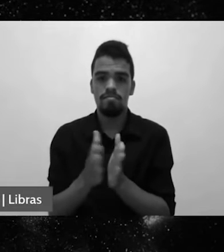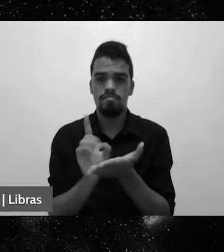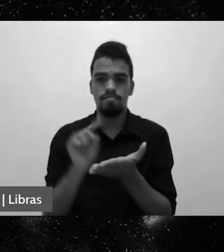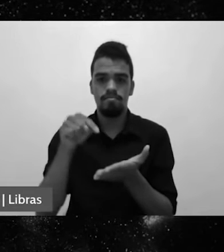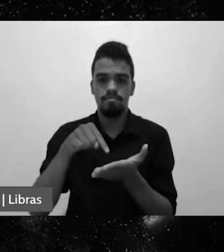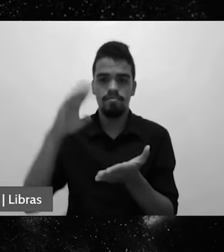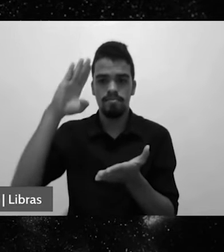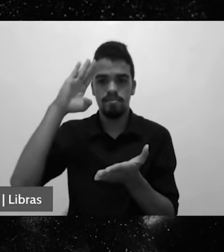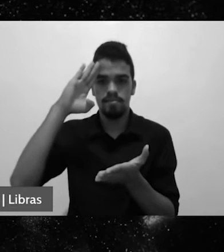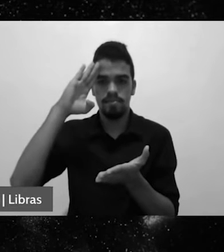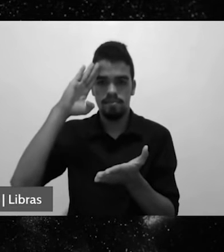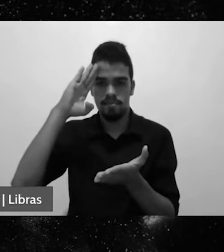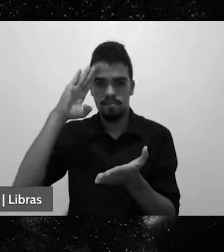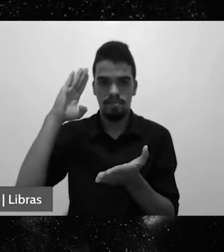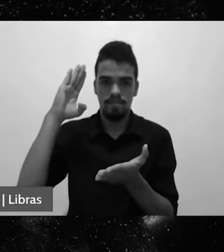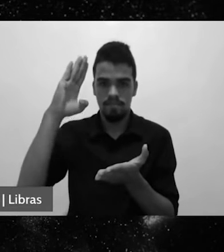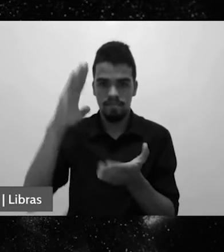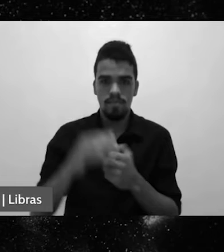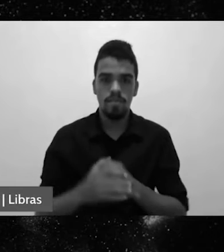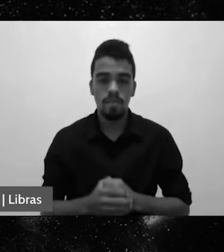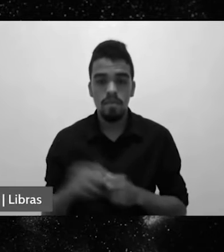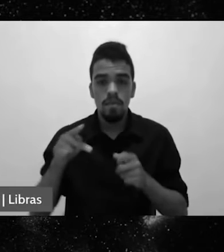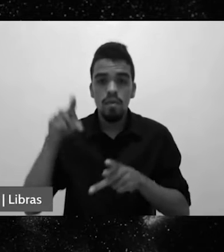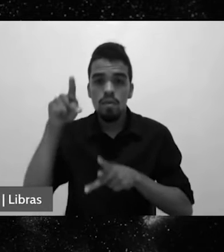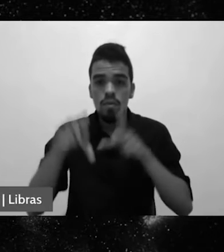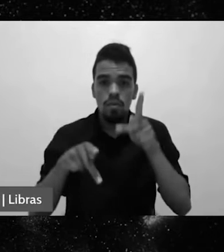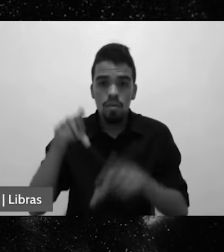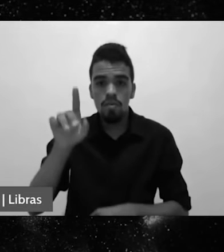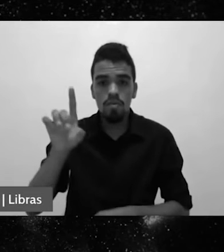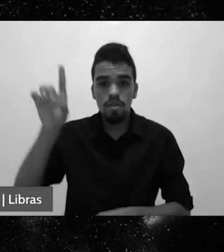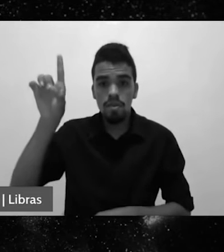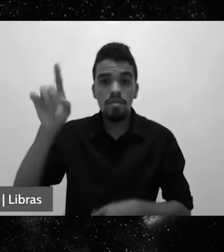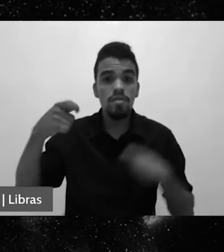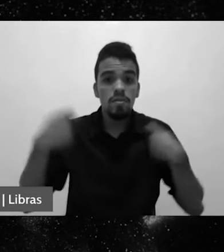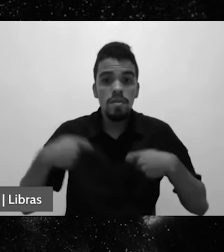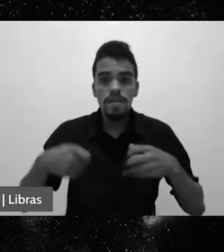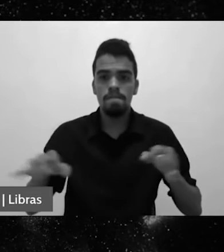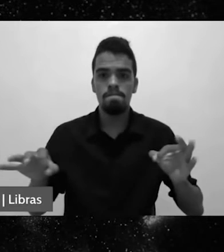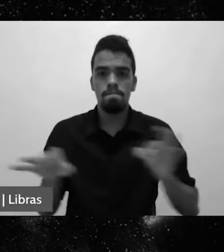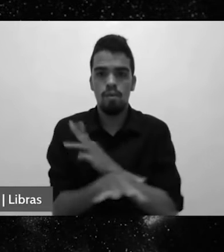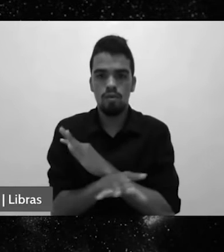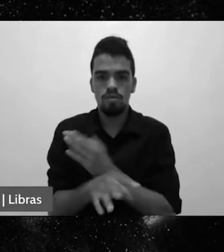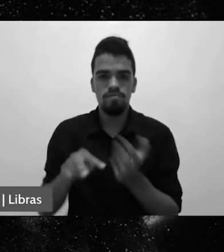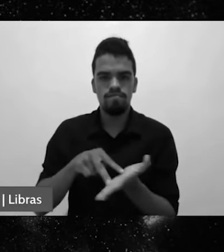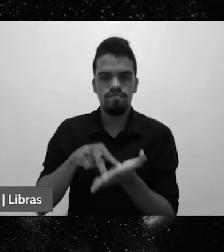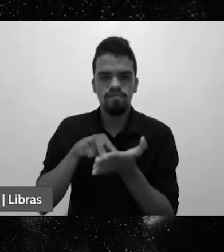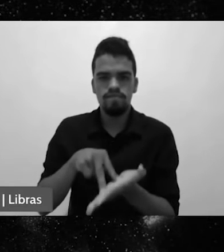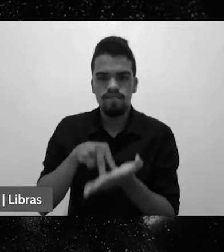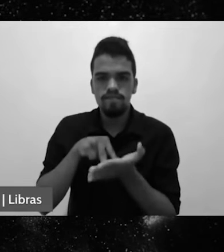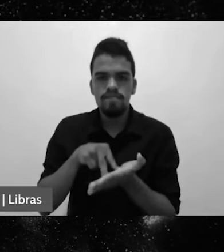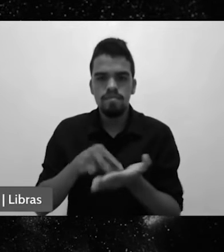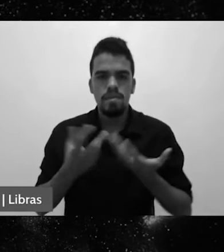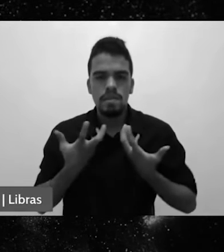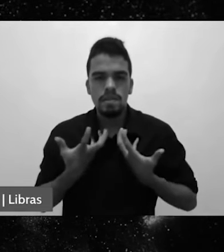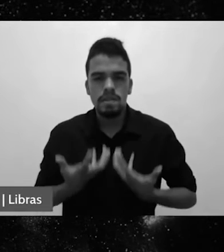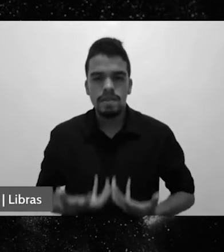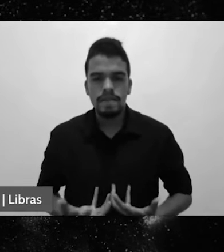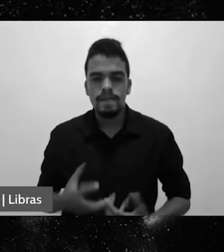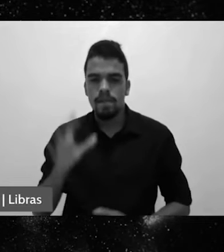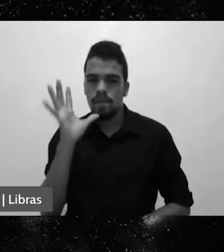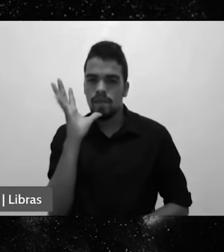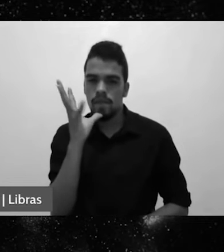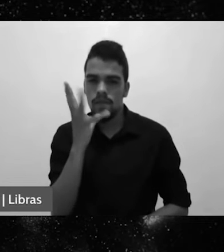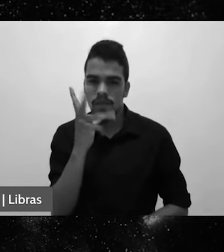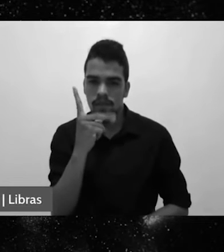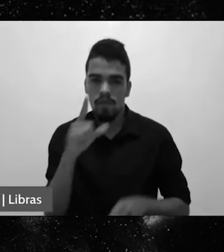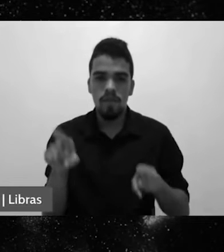o povo de Deus precisa estar preparado para suportar o cansaço, a demora e a fome. Aí tem o jejum.